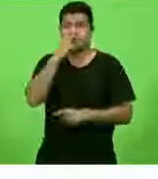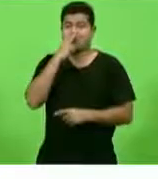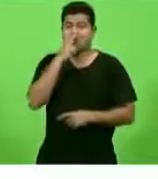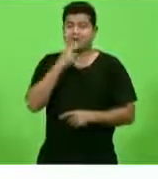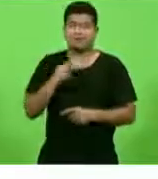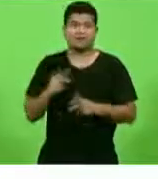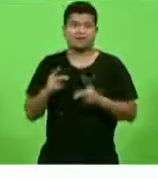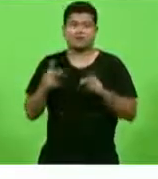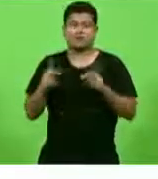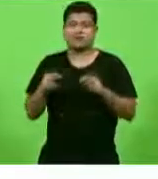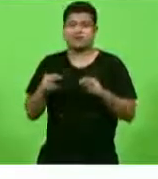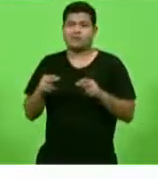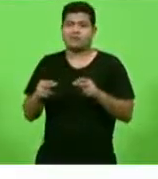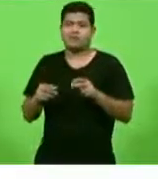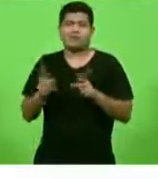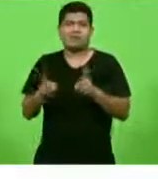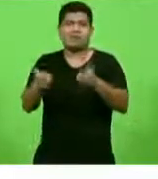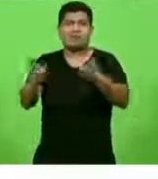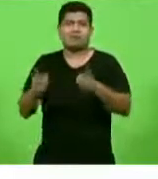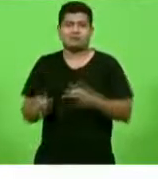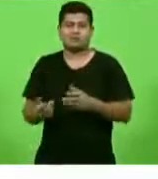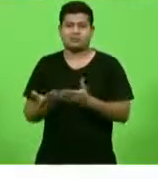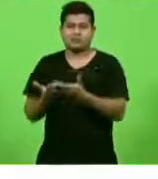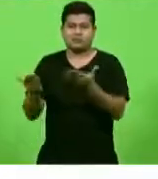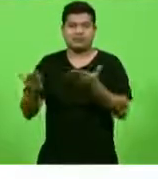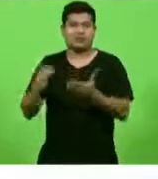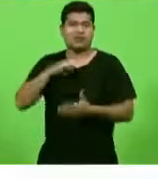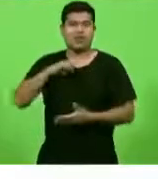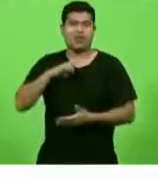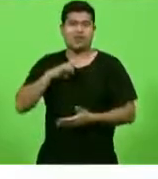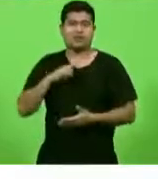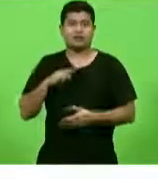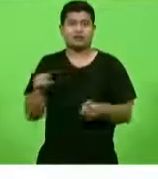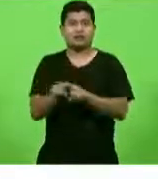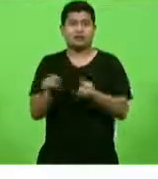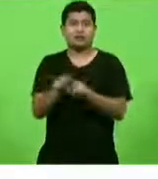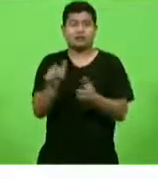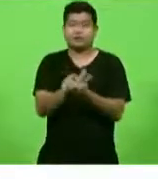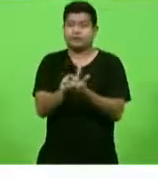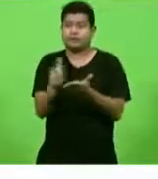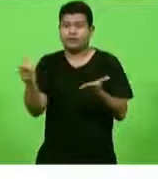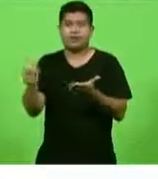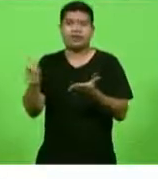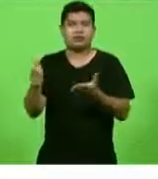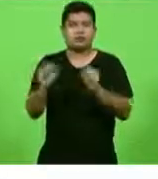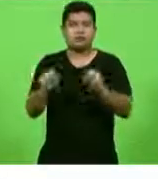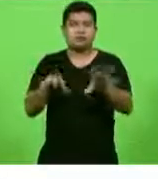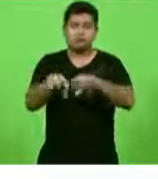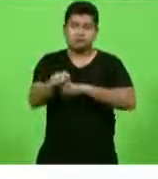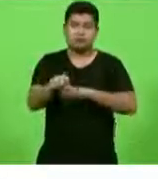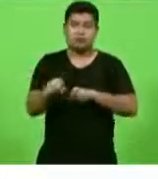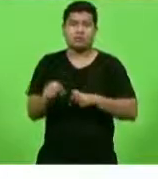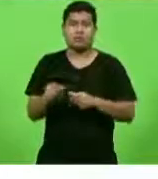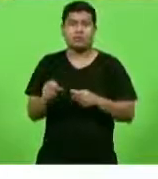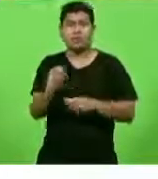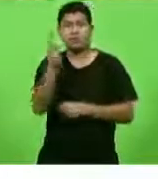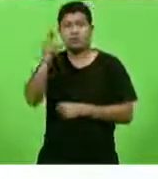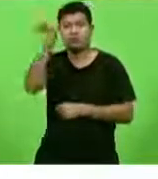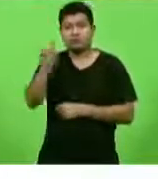nasce dez. E também jornalismo e também direito,